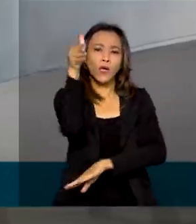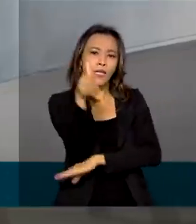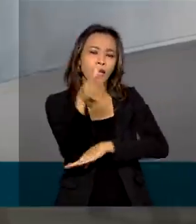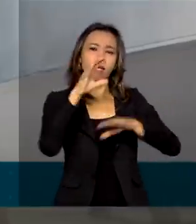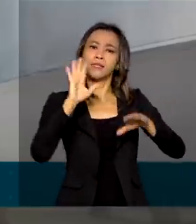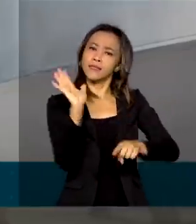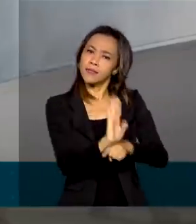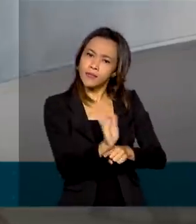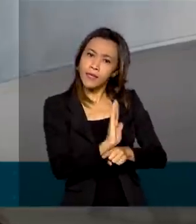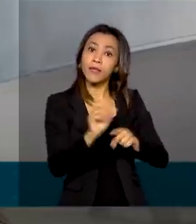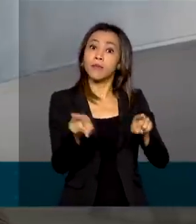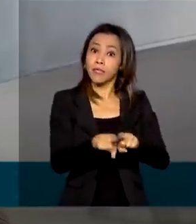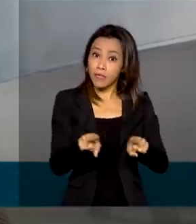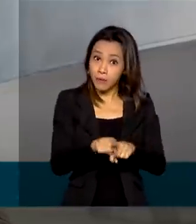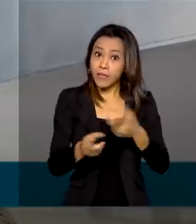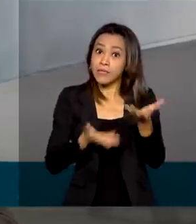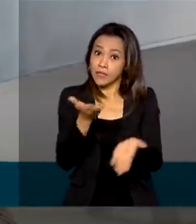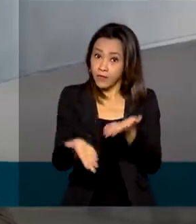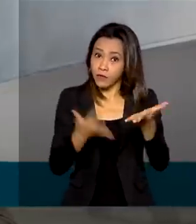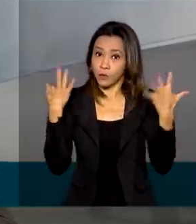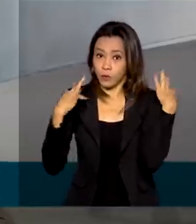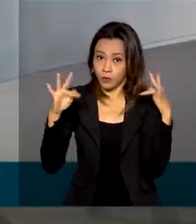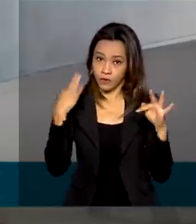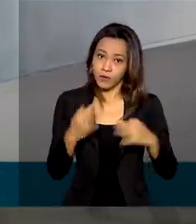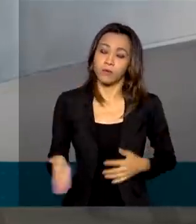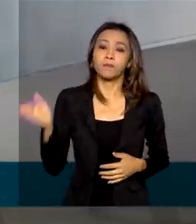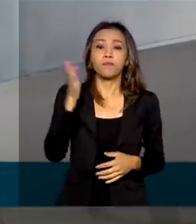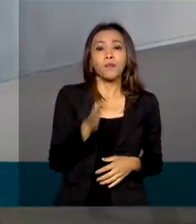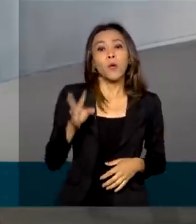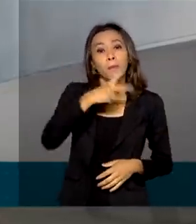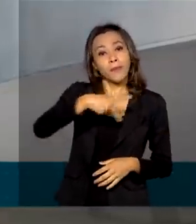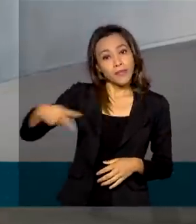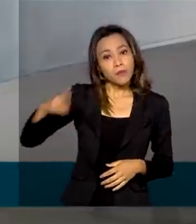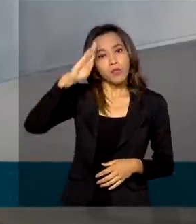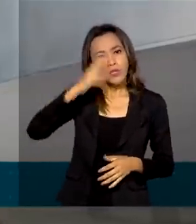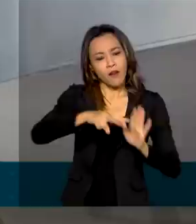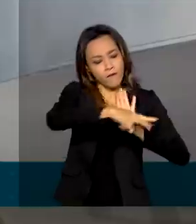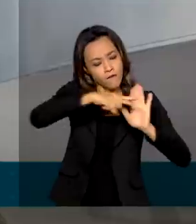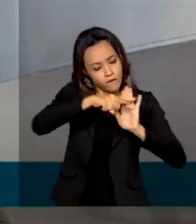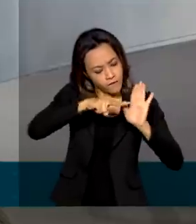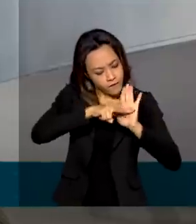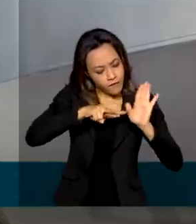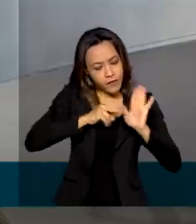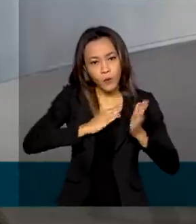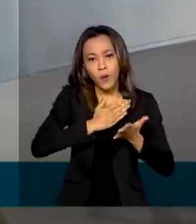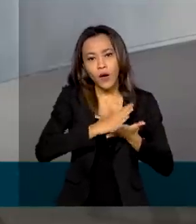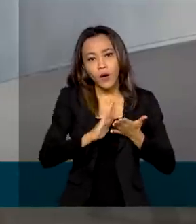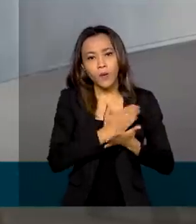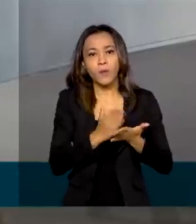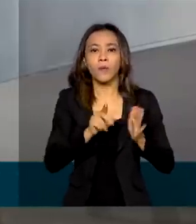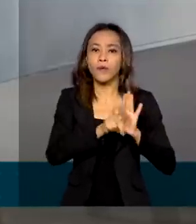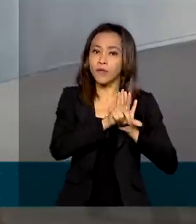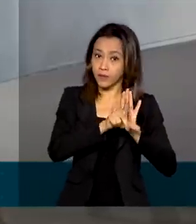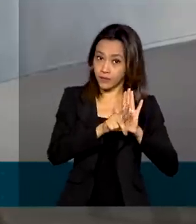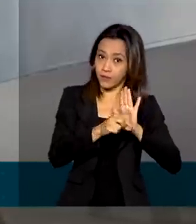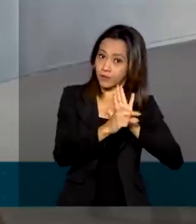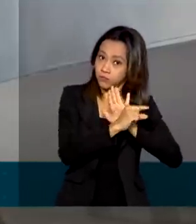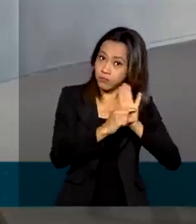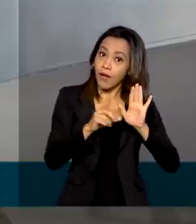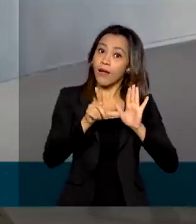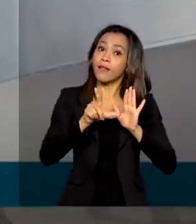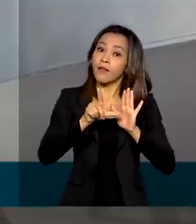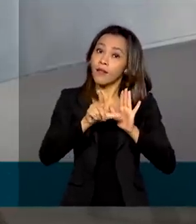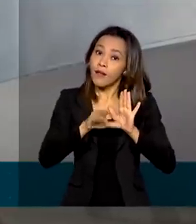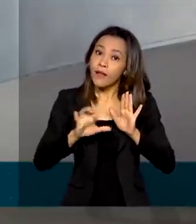as prestadoras de serviços turísticos. O presidente Jair Bolsonaro, ele vetou alguns trechos dessa lei, como por exemplo, a que previa alíquota